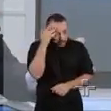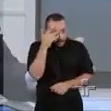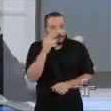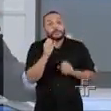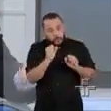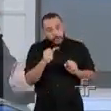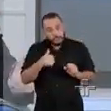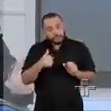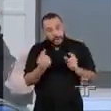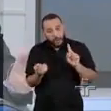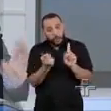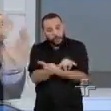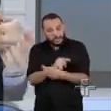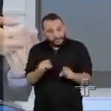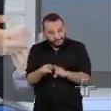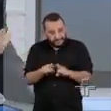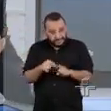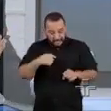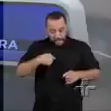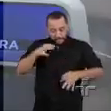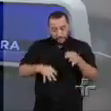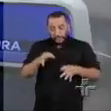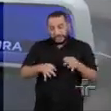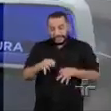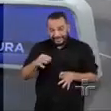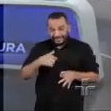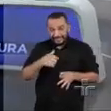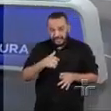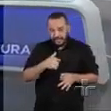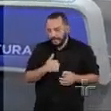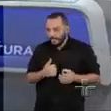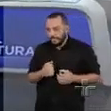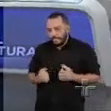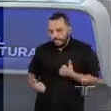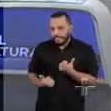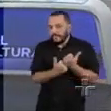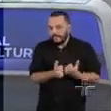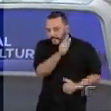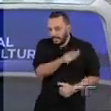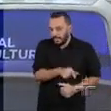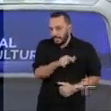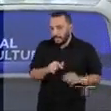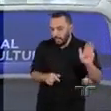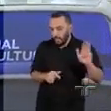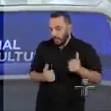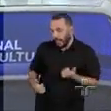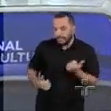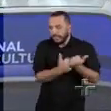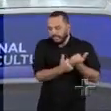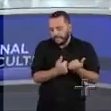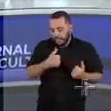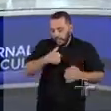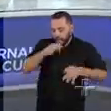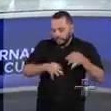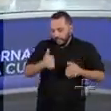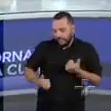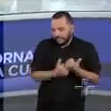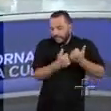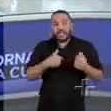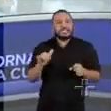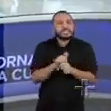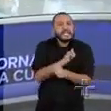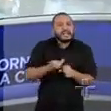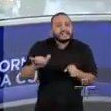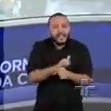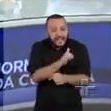contrário. Imagina um juiz defendendo um acusado, pensando o juiz defendendo o Lula, para fazer uma estratégia para